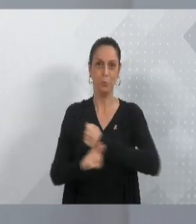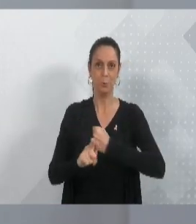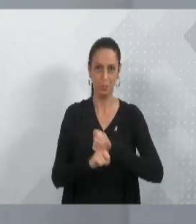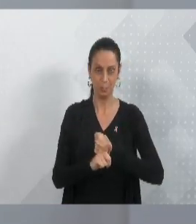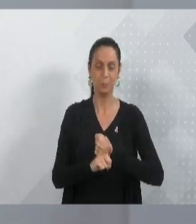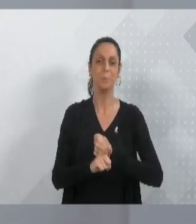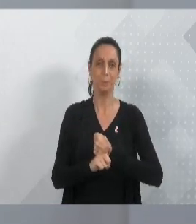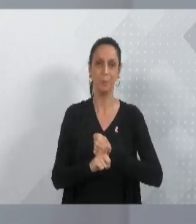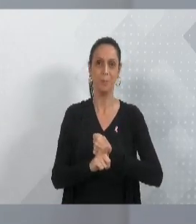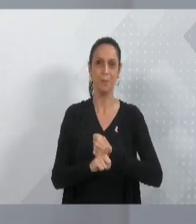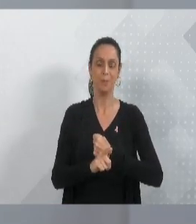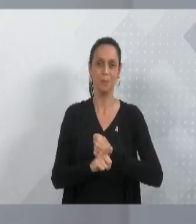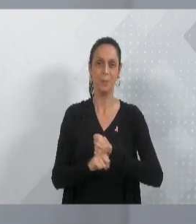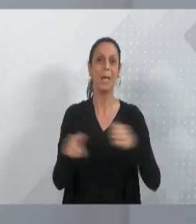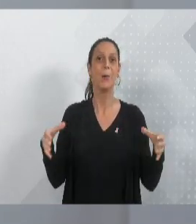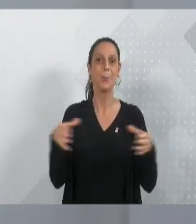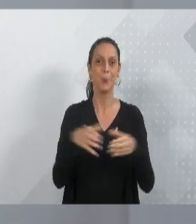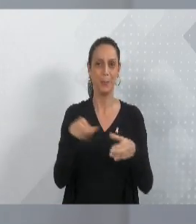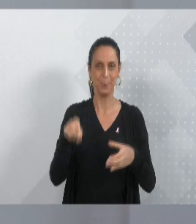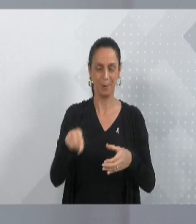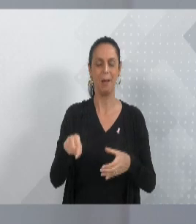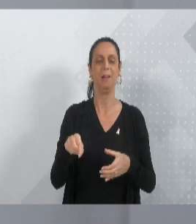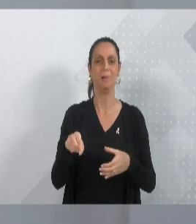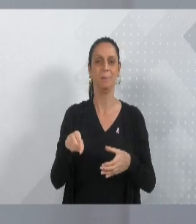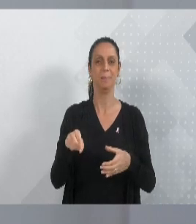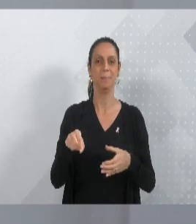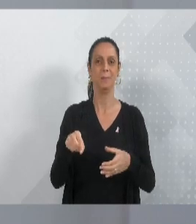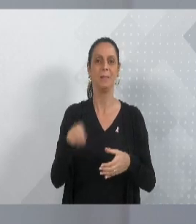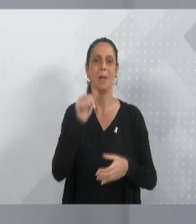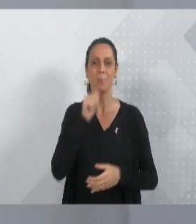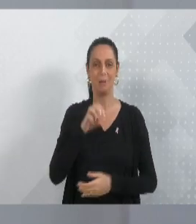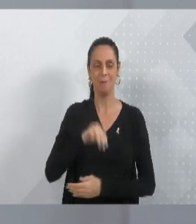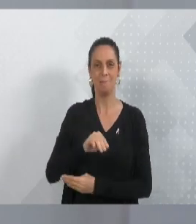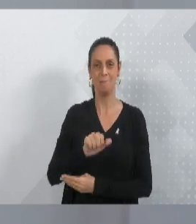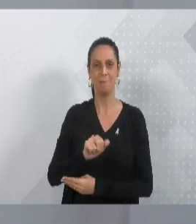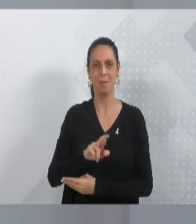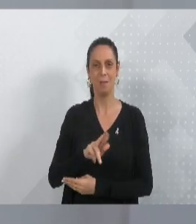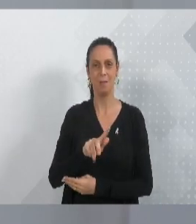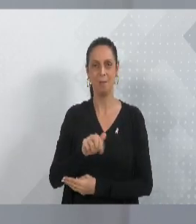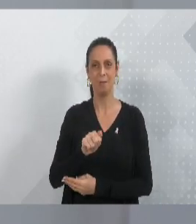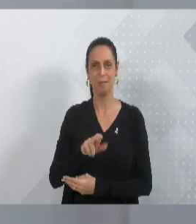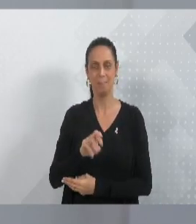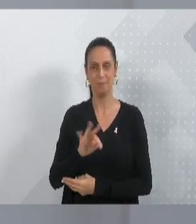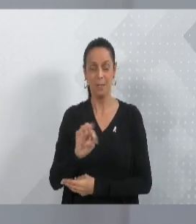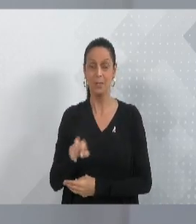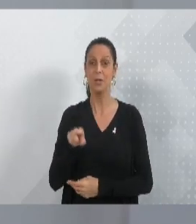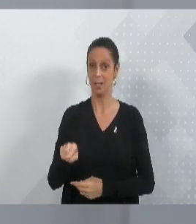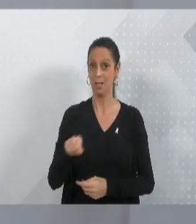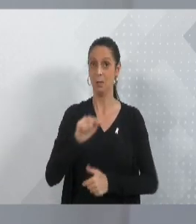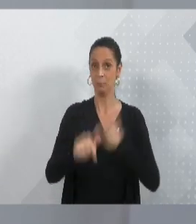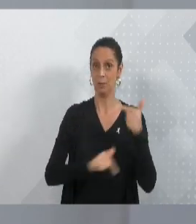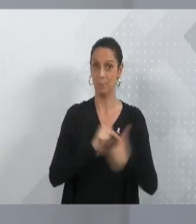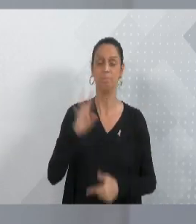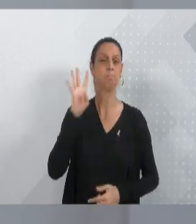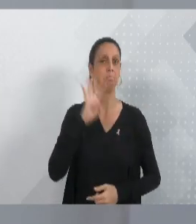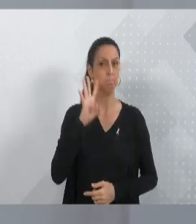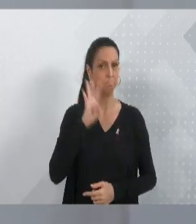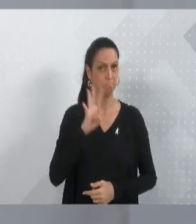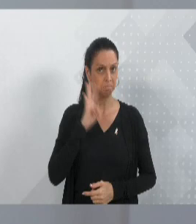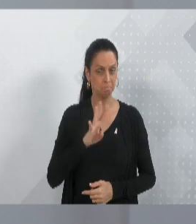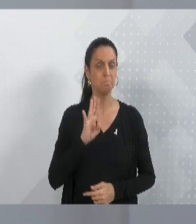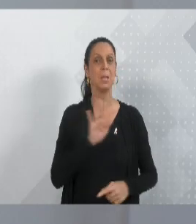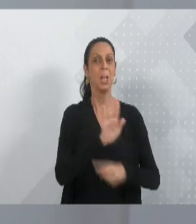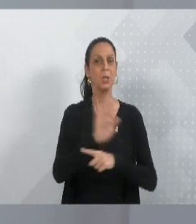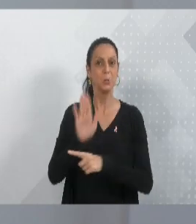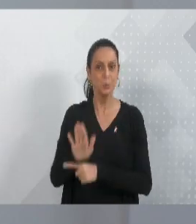pelos 35 bairros da cidade, puderam acompanhar a Margarahá, deixou um trabalho muito bacana que tem sido feito também de auxílio às pessoas na Rua